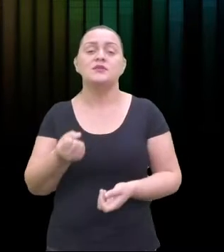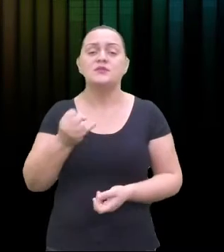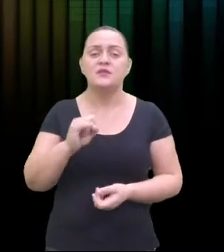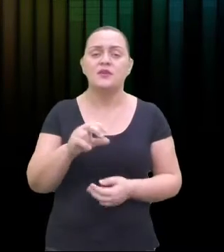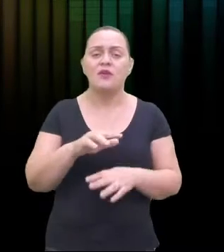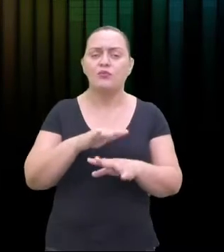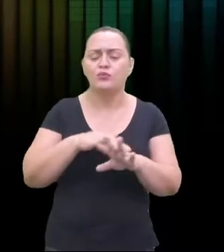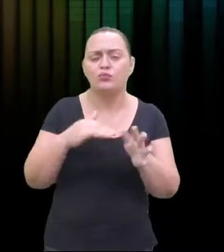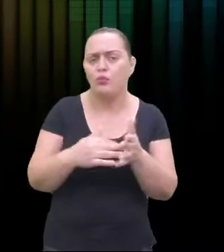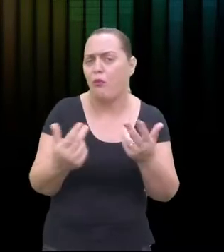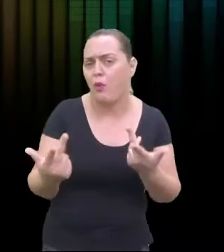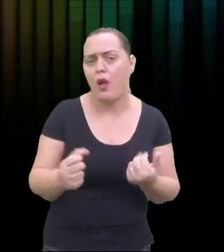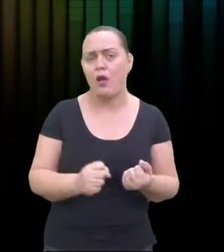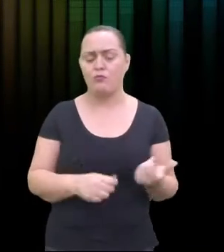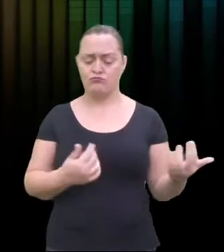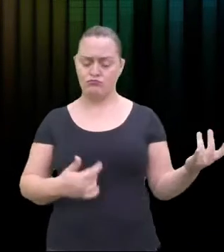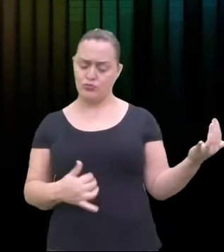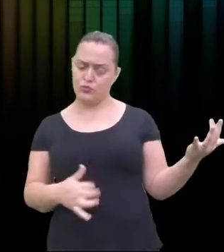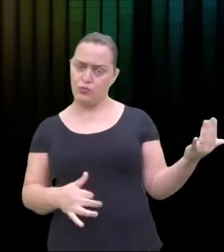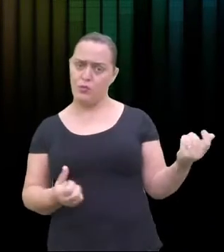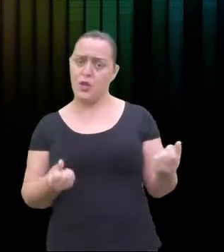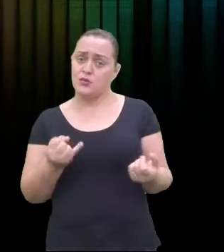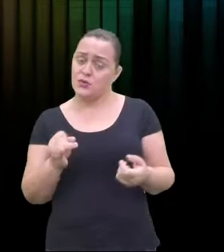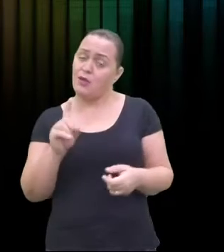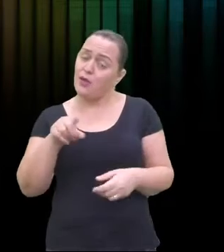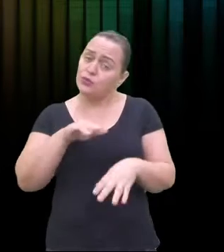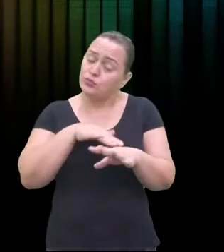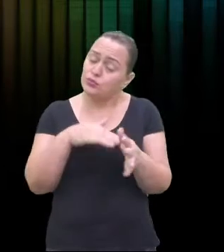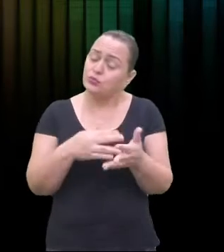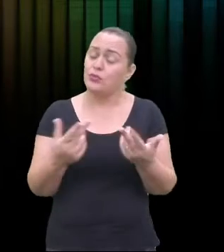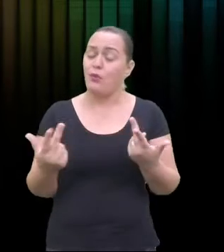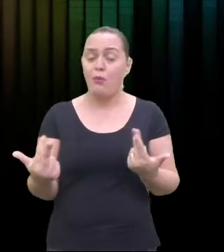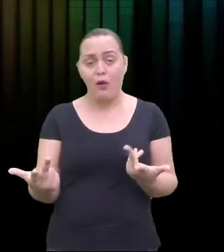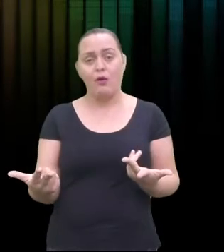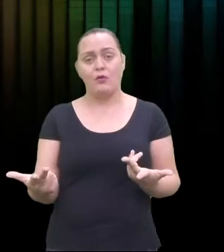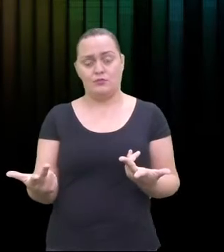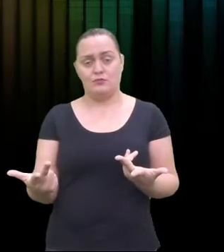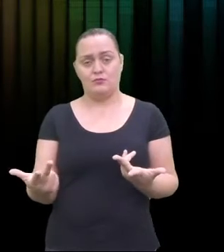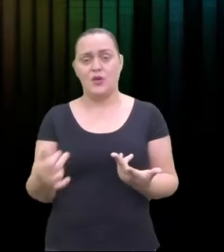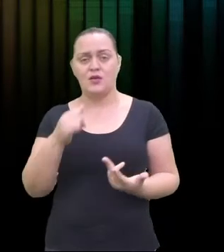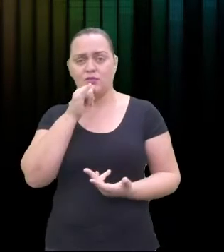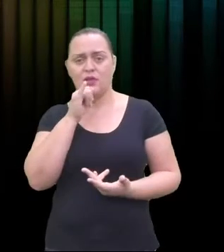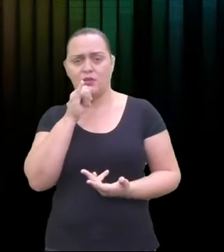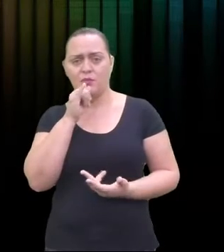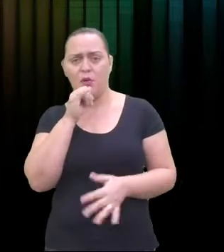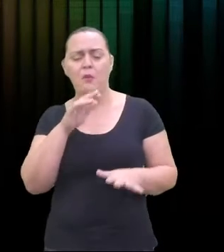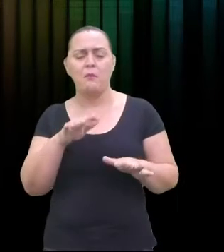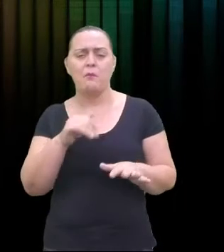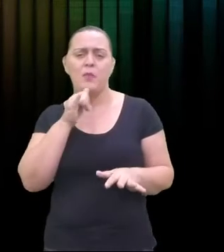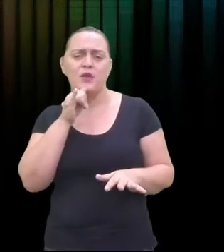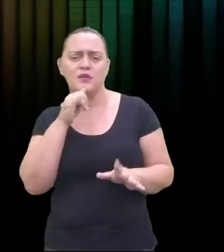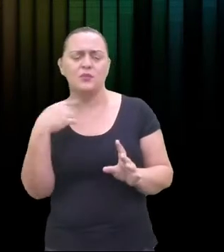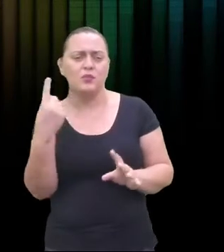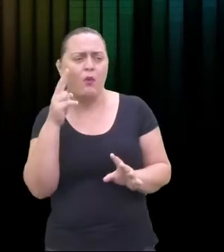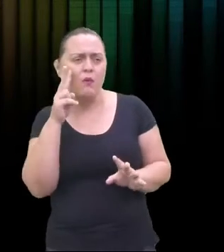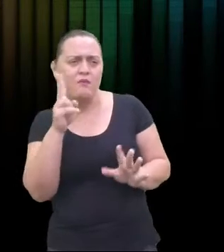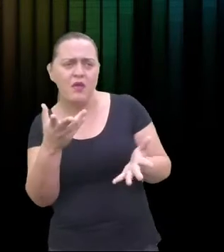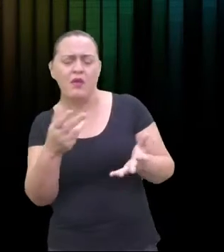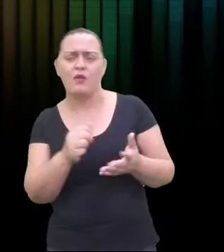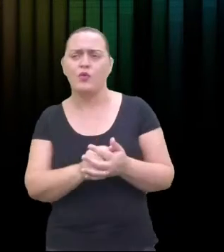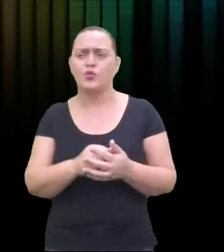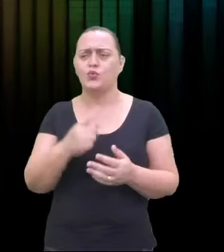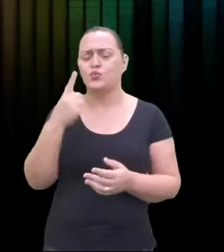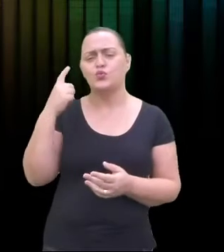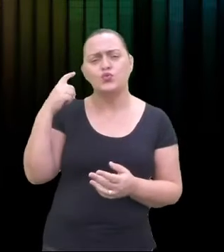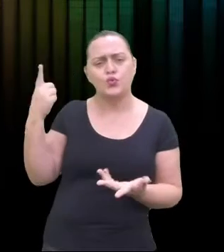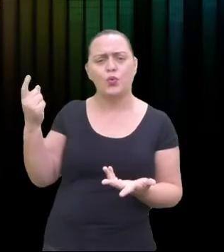Por exemplo, numa mesma música, a gente ouve um som mais... Esse é mais agudo, esse é mais grave. Aí a gente consegue também